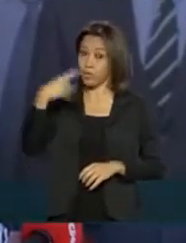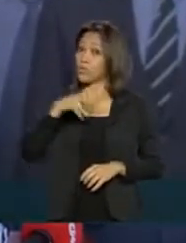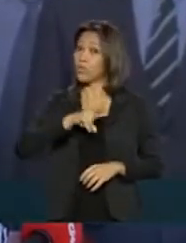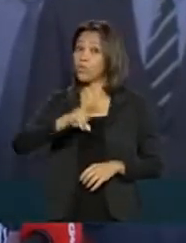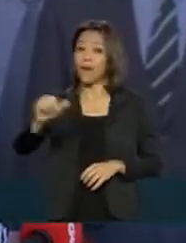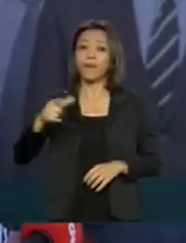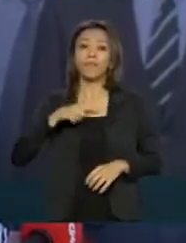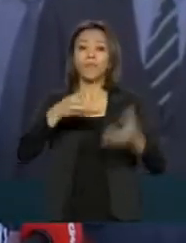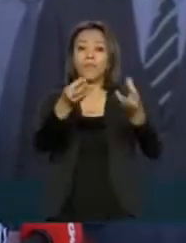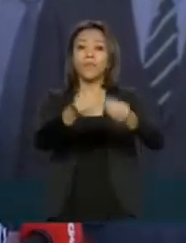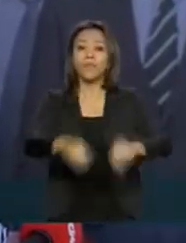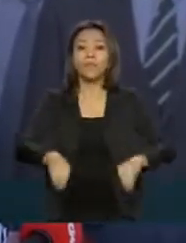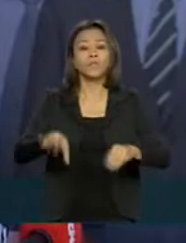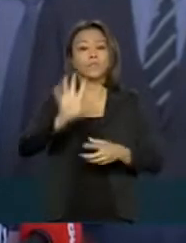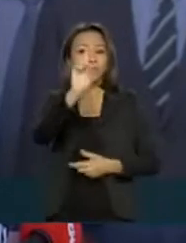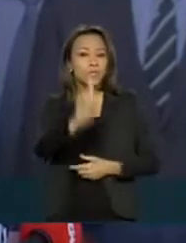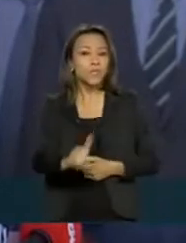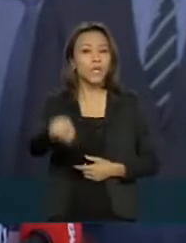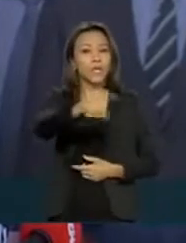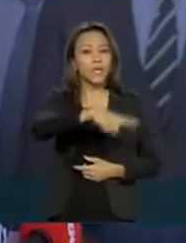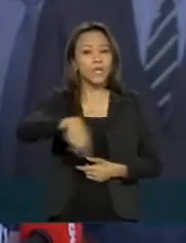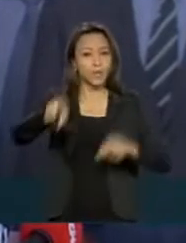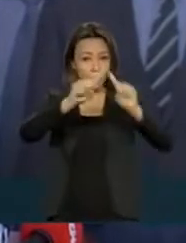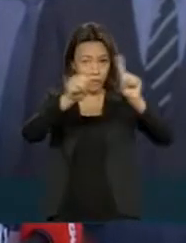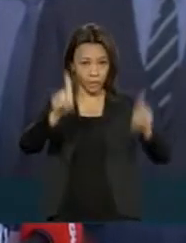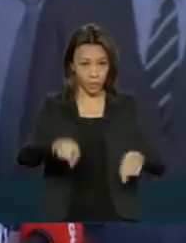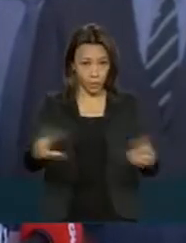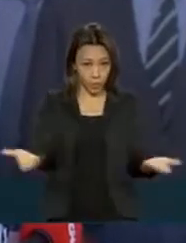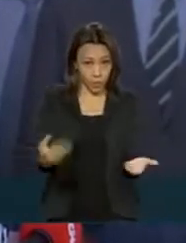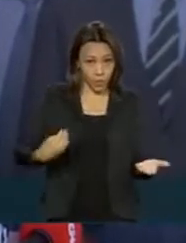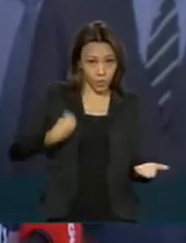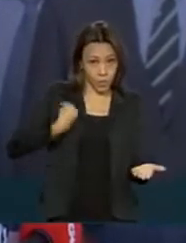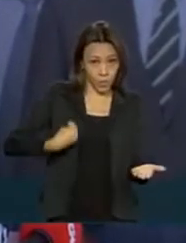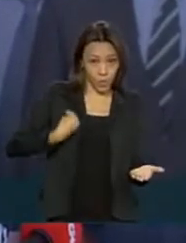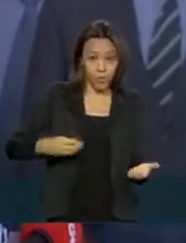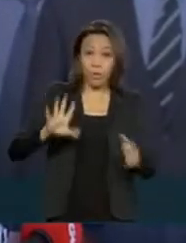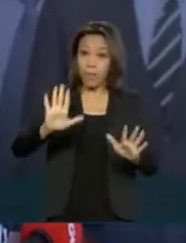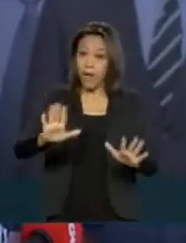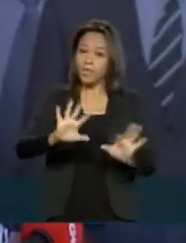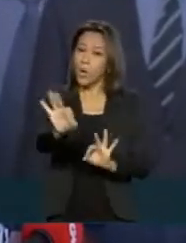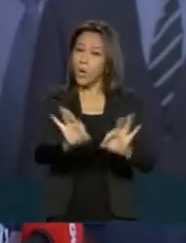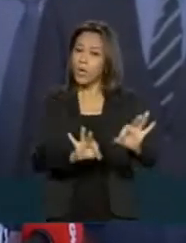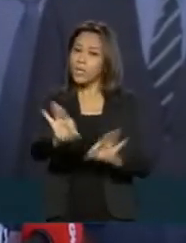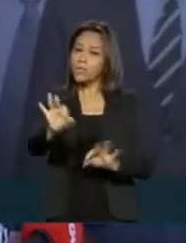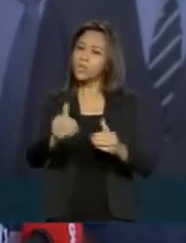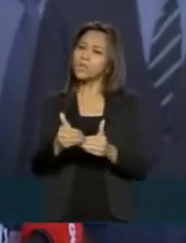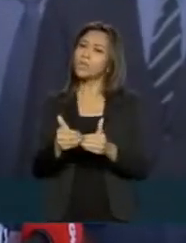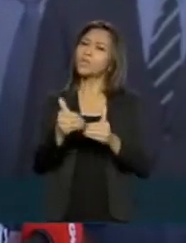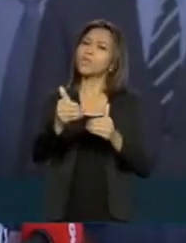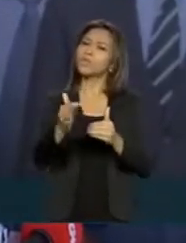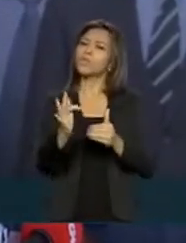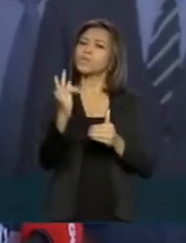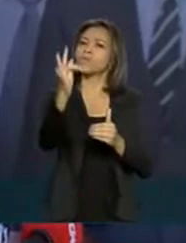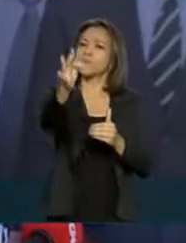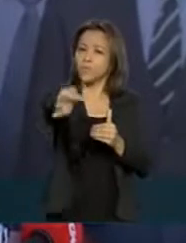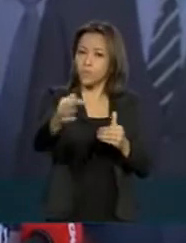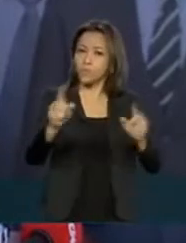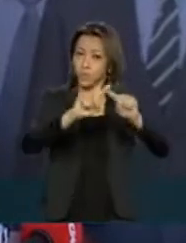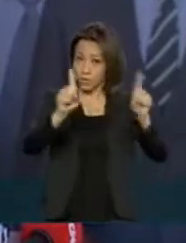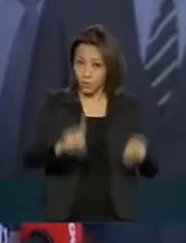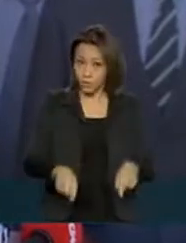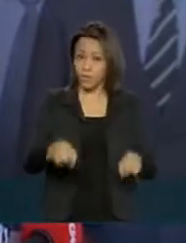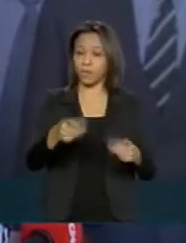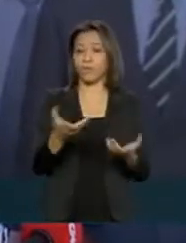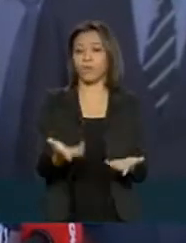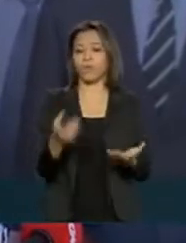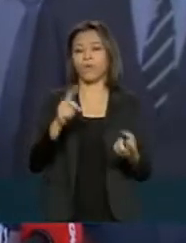dos servidores públicos atuais, mas redefine toda a trajetória do serviço público para o futuro. O serviço público de qualidade, com